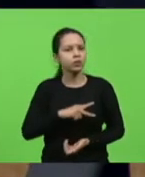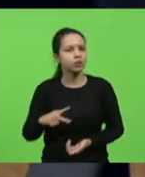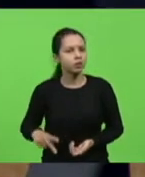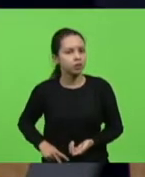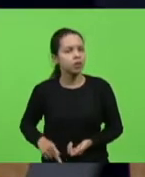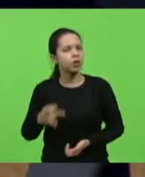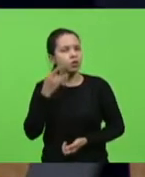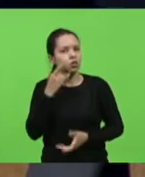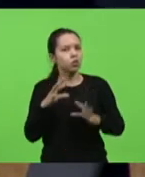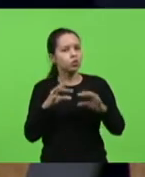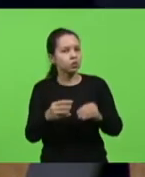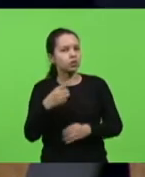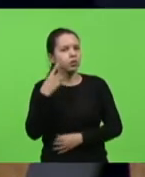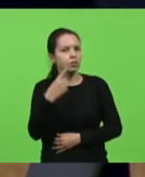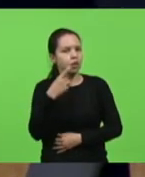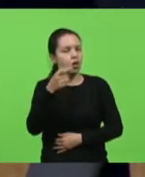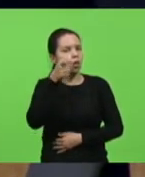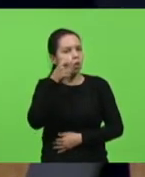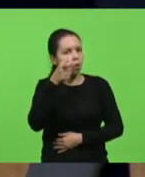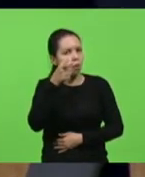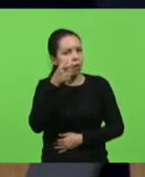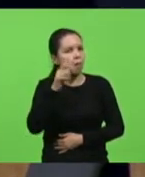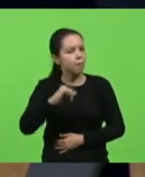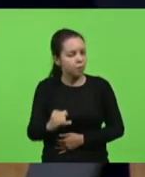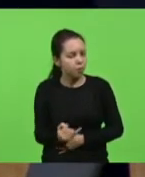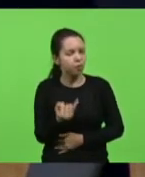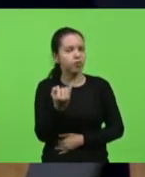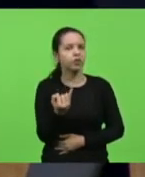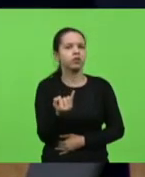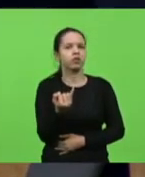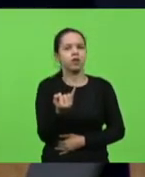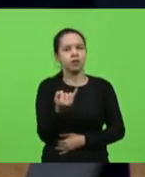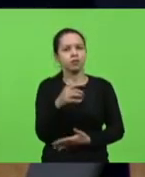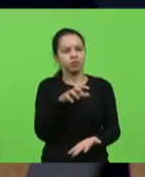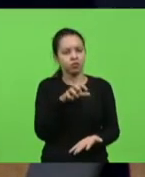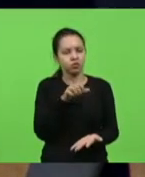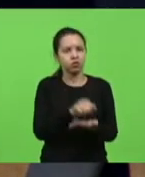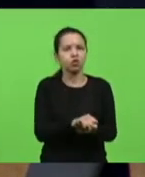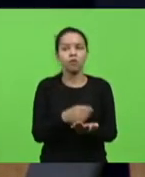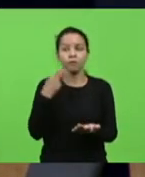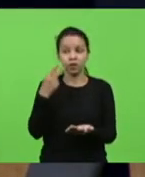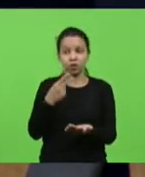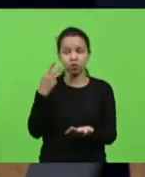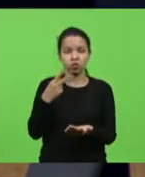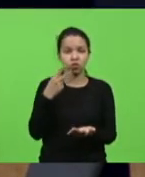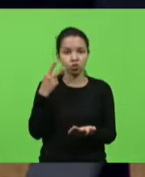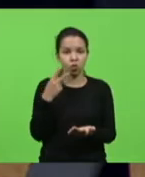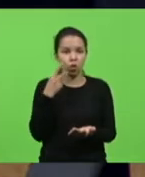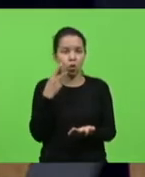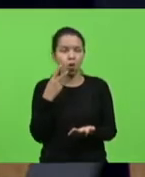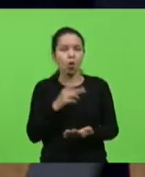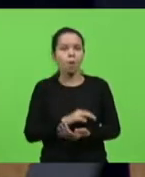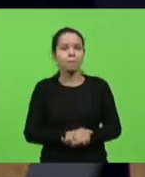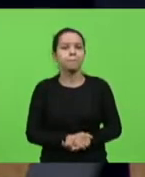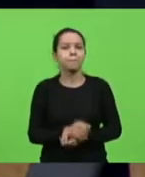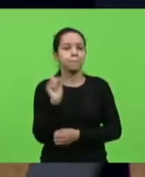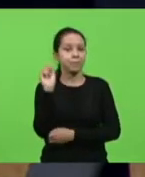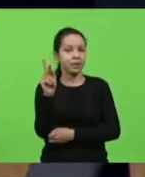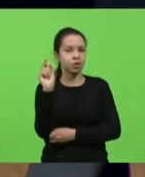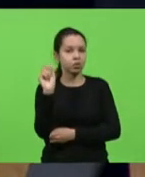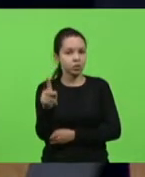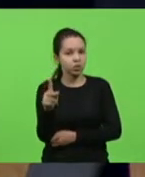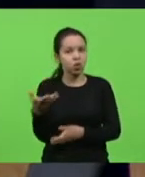todos os deputados que estão nos acompanhando, só aproveitar para fazer o registro dos vereadores de Pinhalzinho, que hoje nos dão a honra da